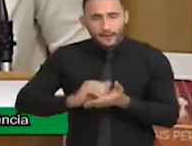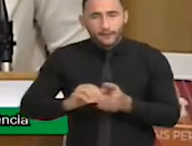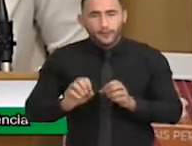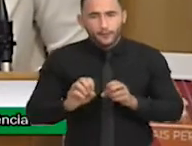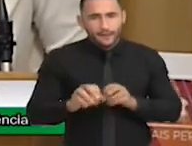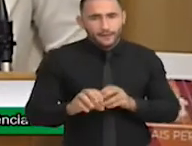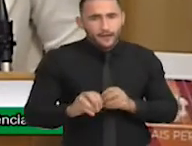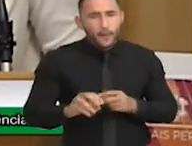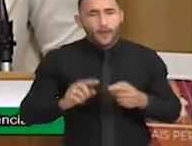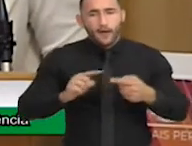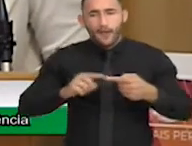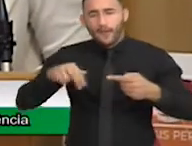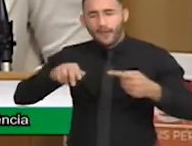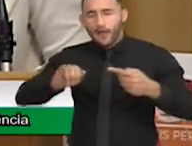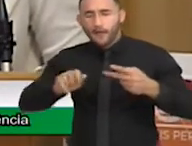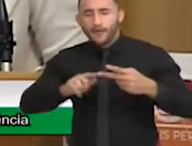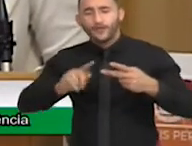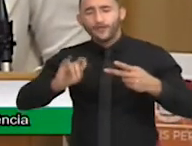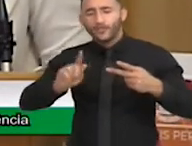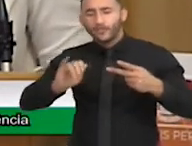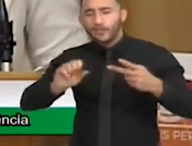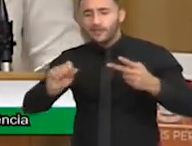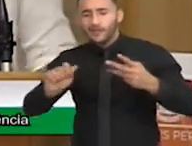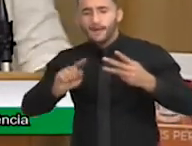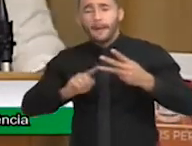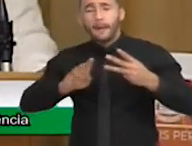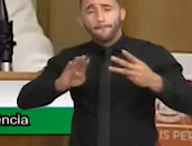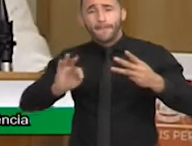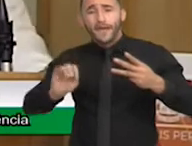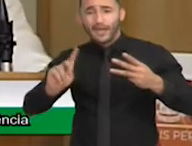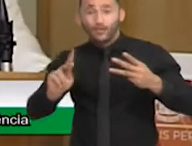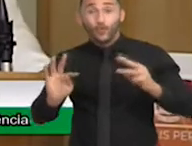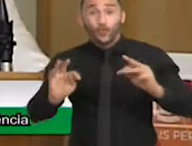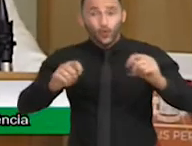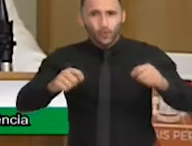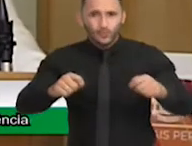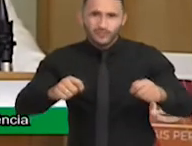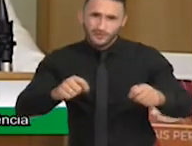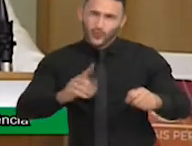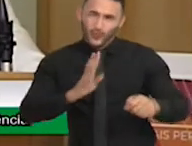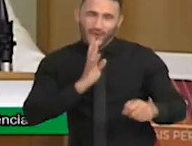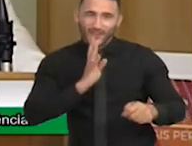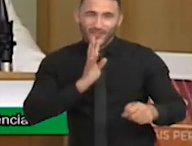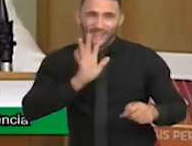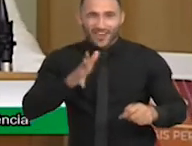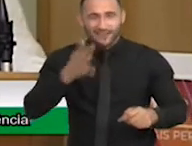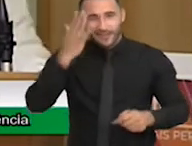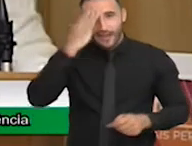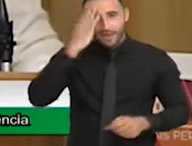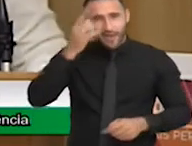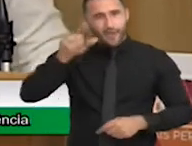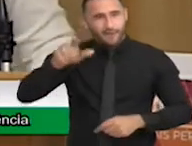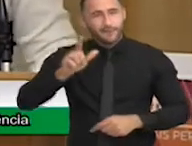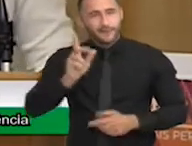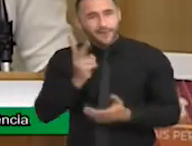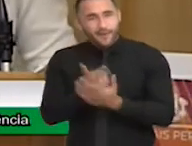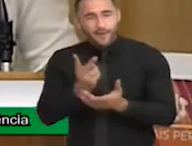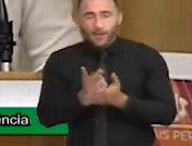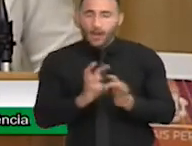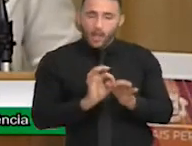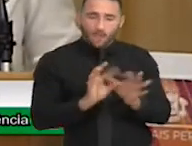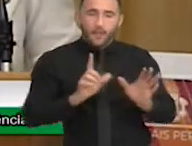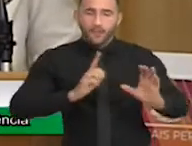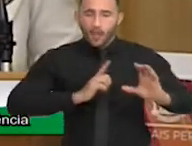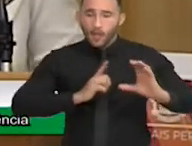Anaíra, a Giza, a Bete, todo mundo, que quem já precisou dessas meninas sabe o quanto elas estão dispostas. Tem o e-mail,